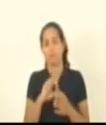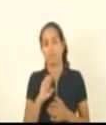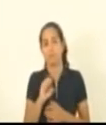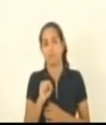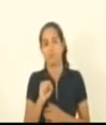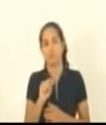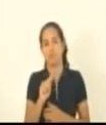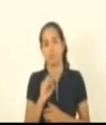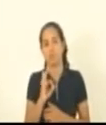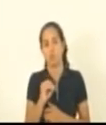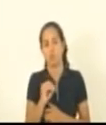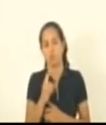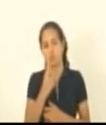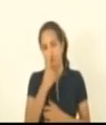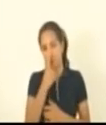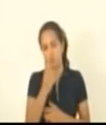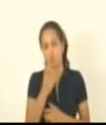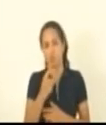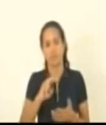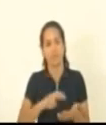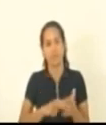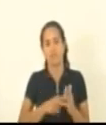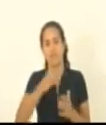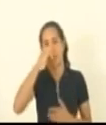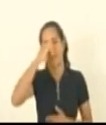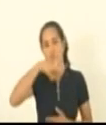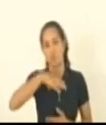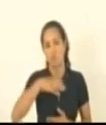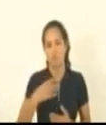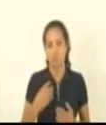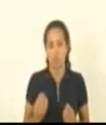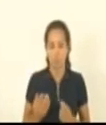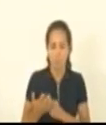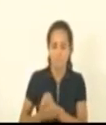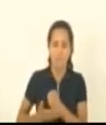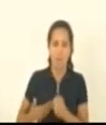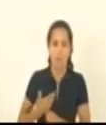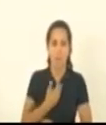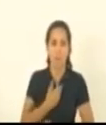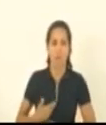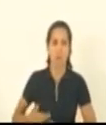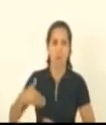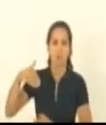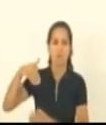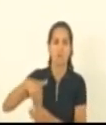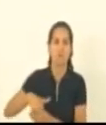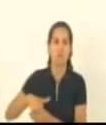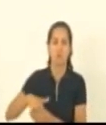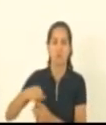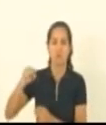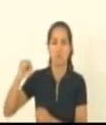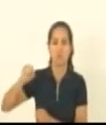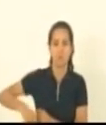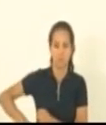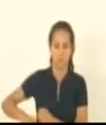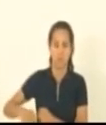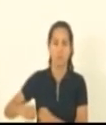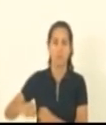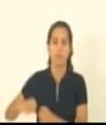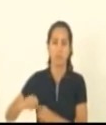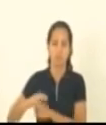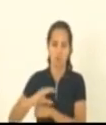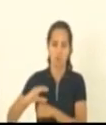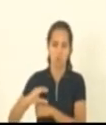da base do governo principalmente quem votou sim foi em relação a constitucionalidade do projeto